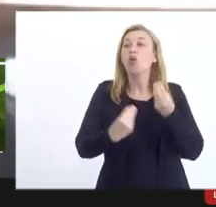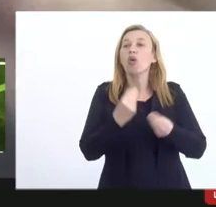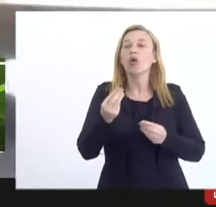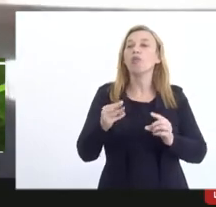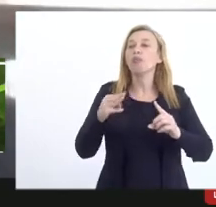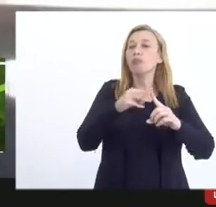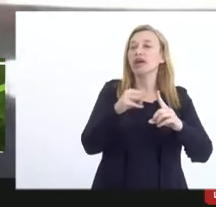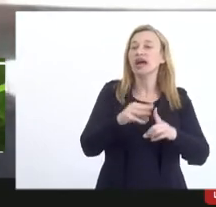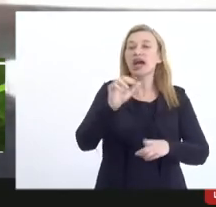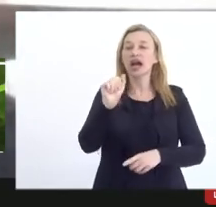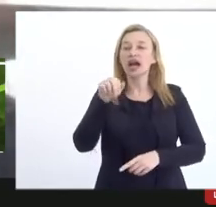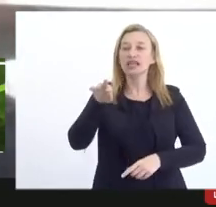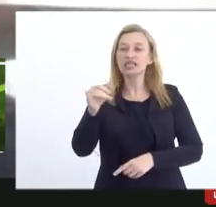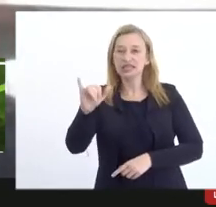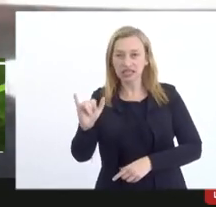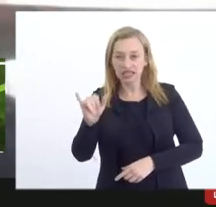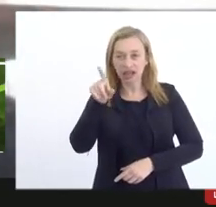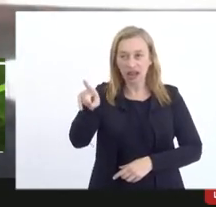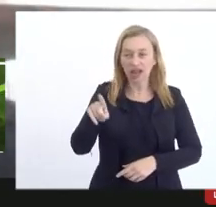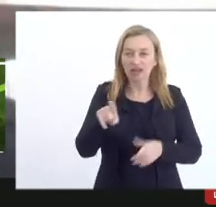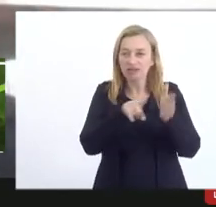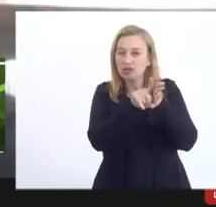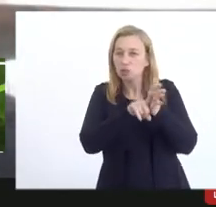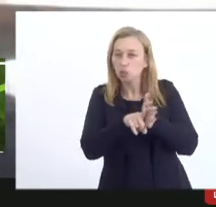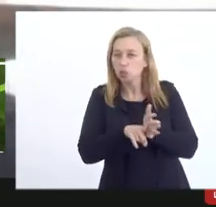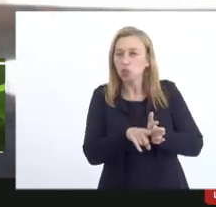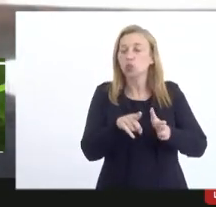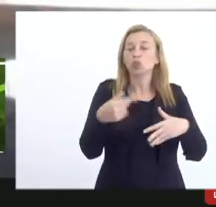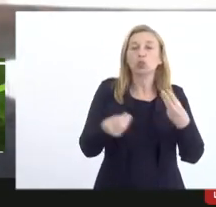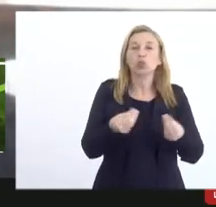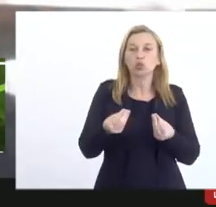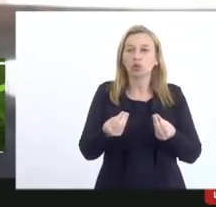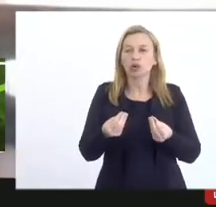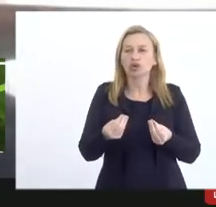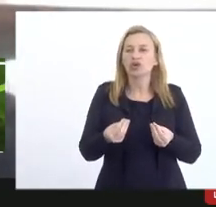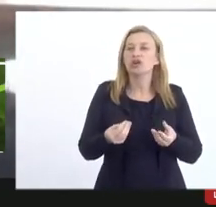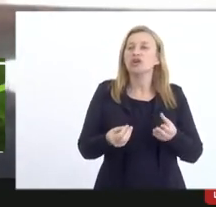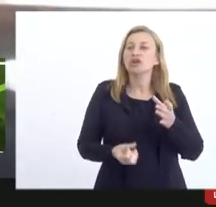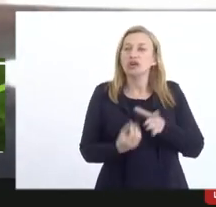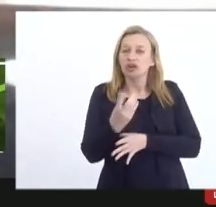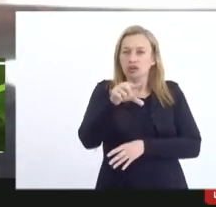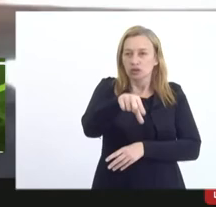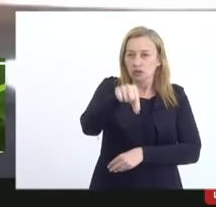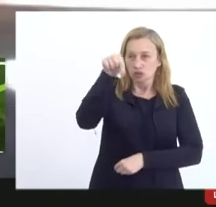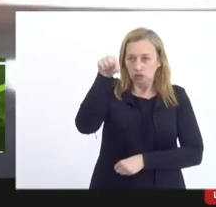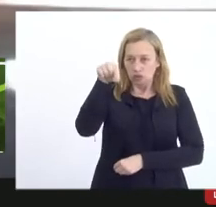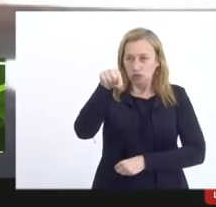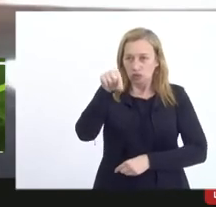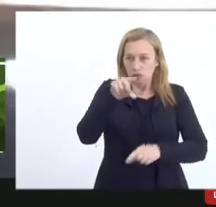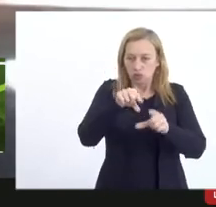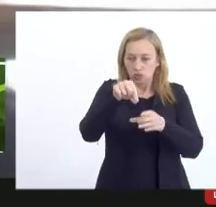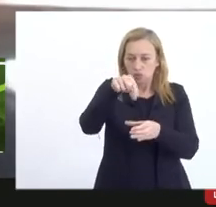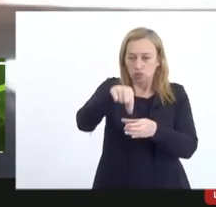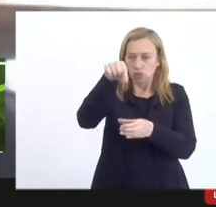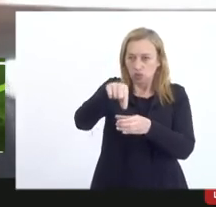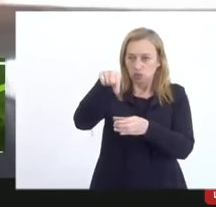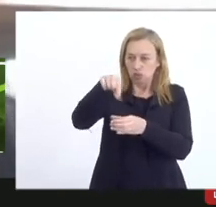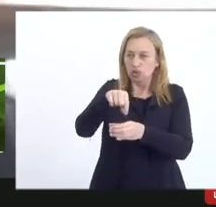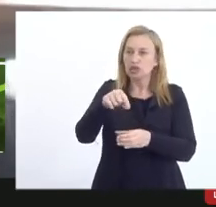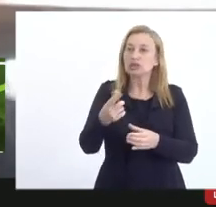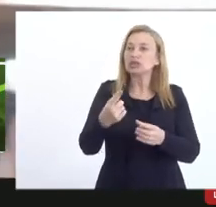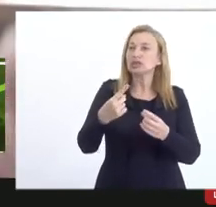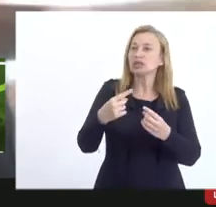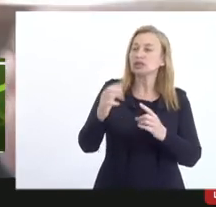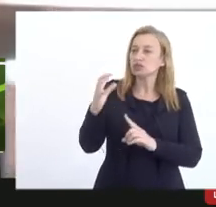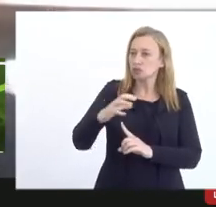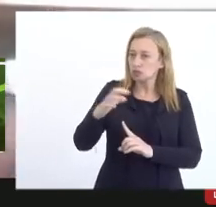ANSIN que naquele momento executava a análise foi feita uma métrica de sorteio que induzia a que